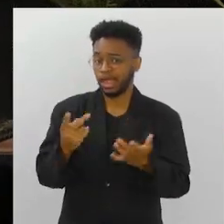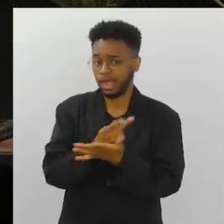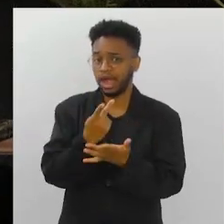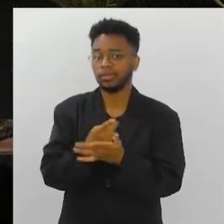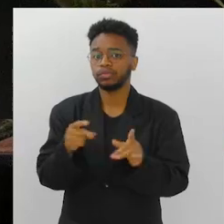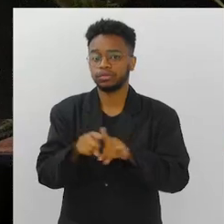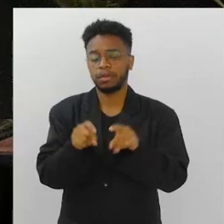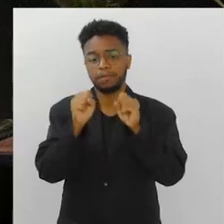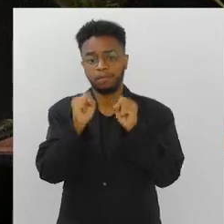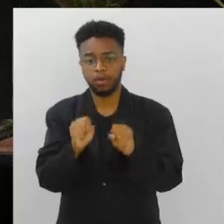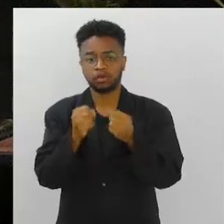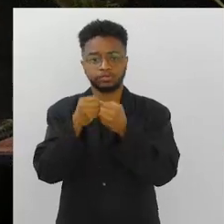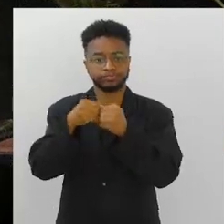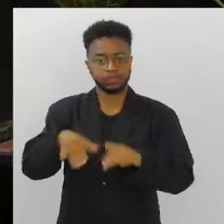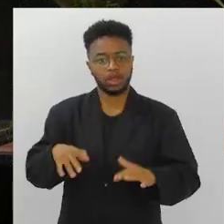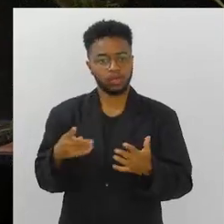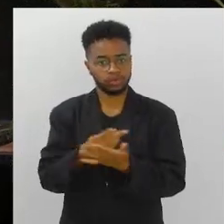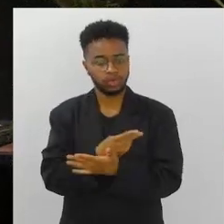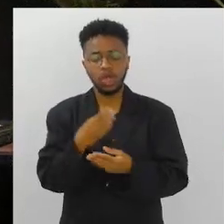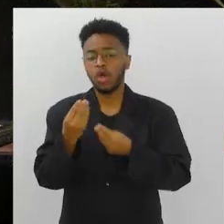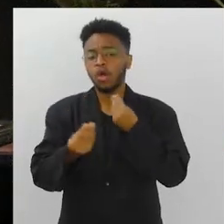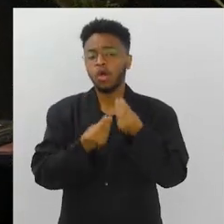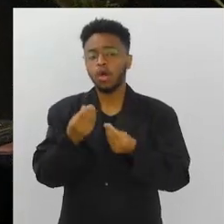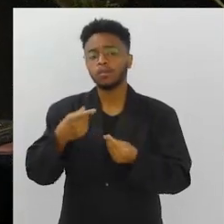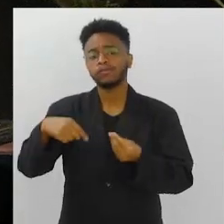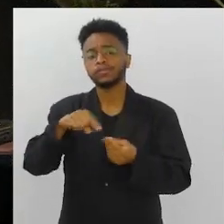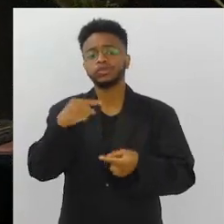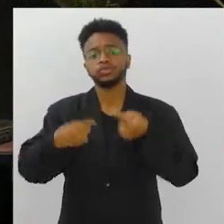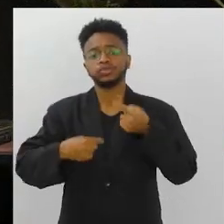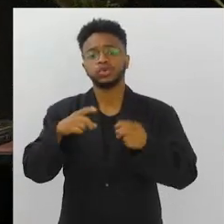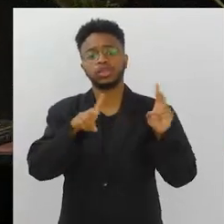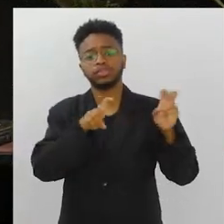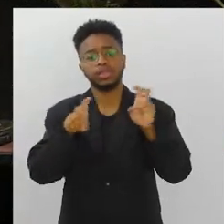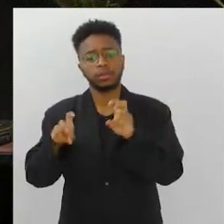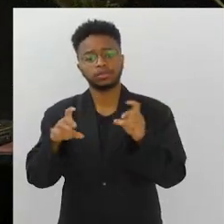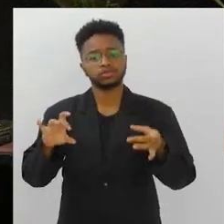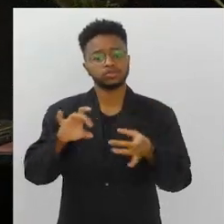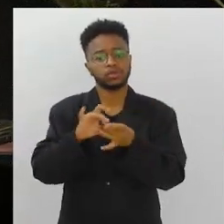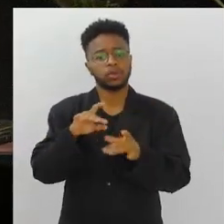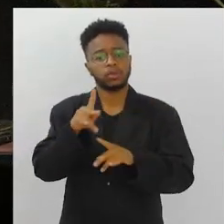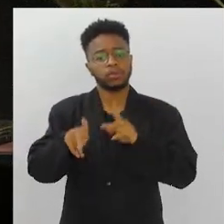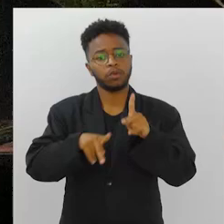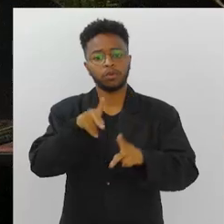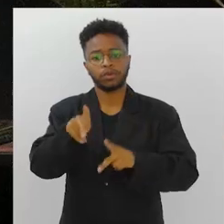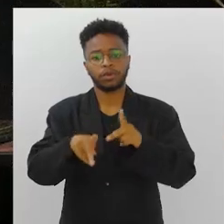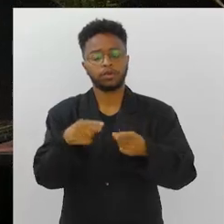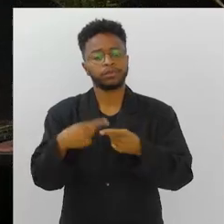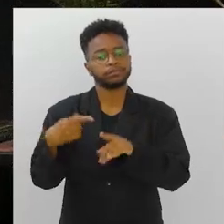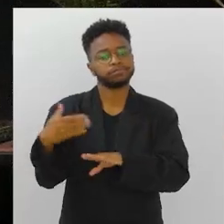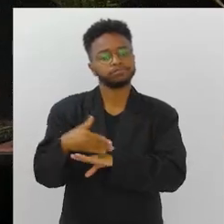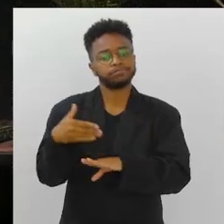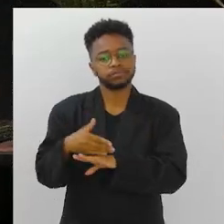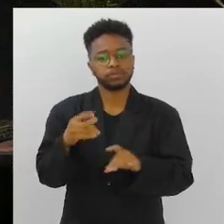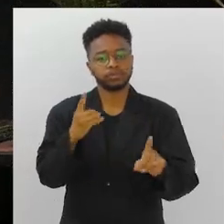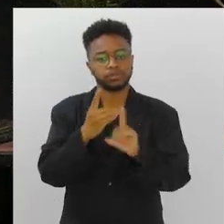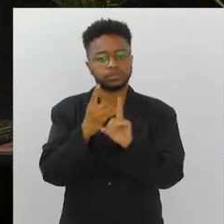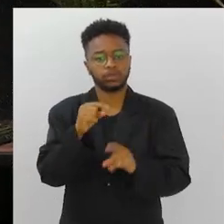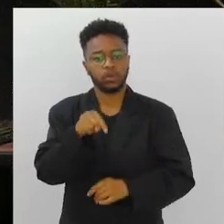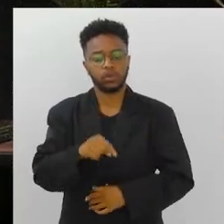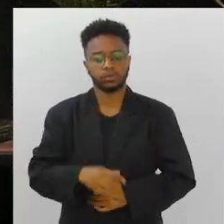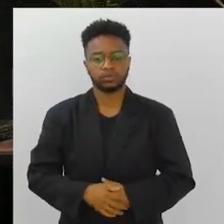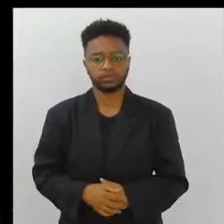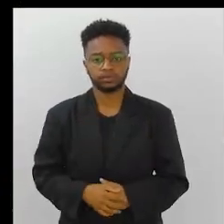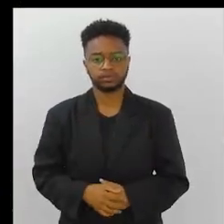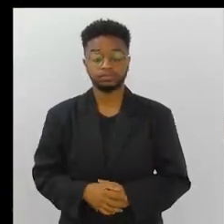e causar muitos prejuízos. Como é que esses temas vão ser discutidos aqui com a população que vai participar desse